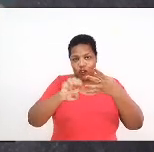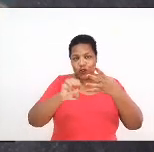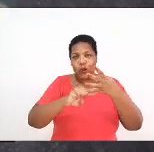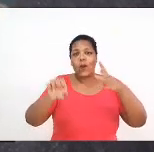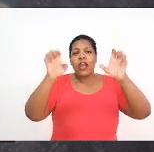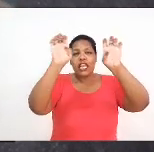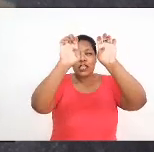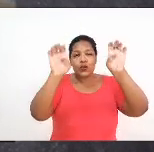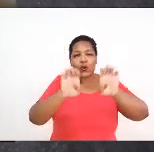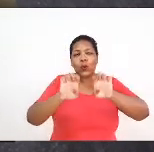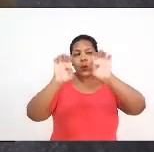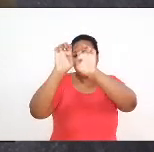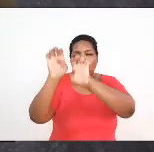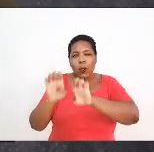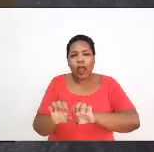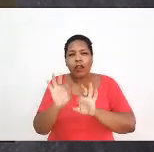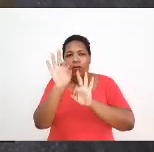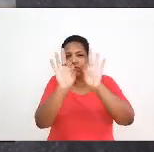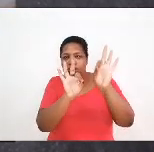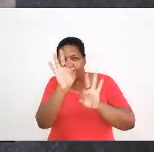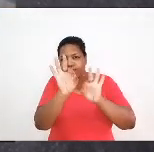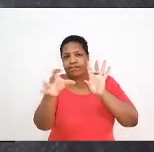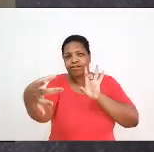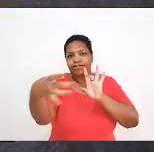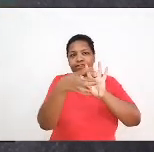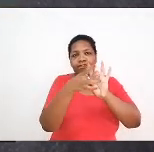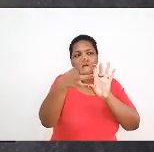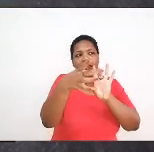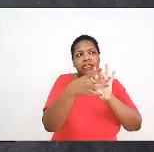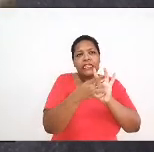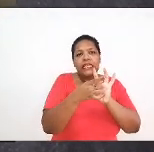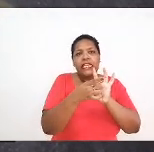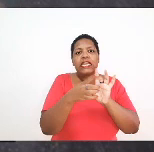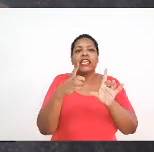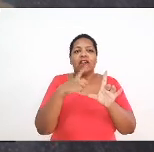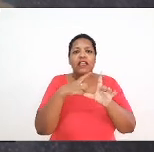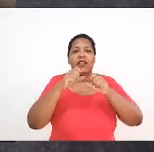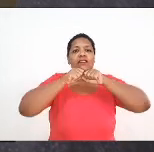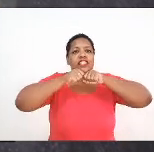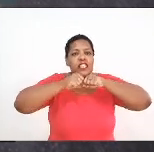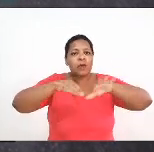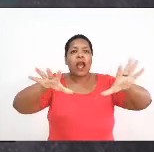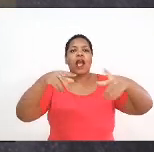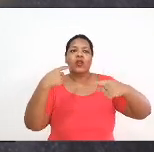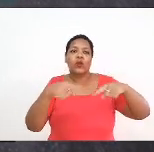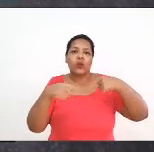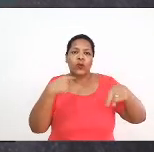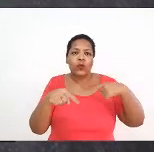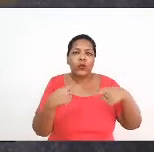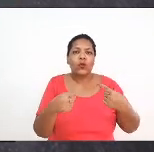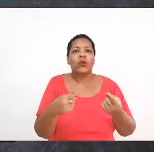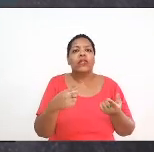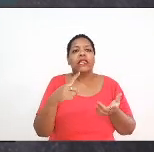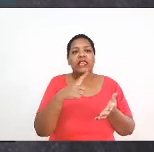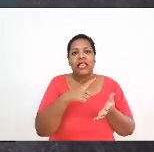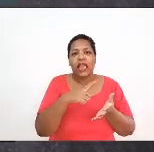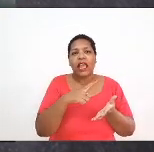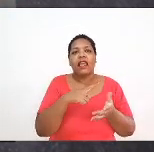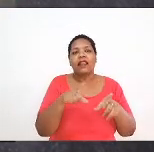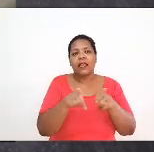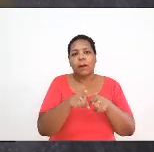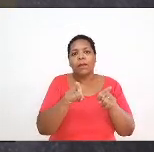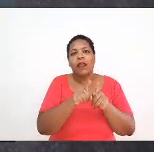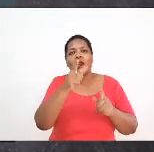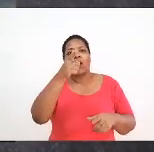vão fazer ali uma, como é que eu posso dizer, um disparador dessas discussões, tem questões norteadoras que têm o objetivo